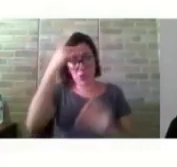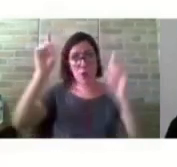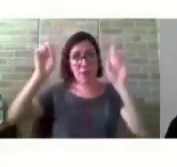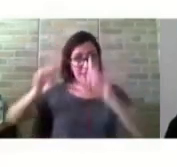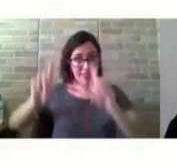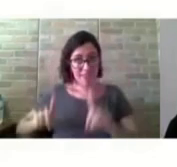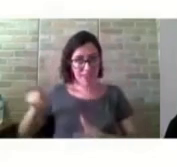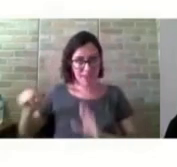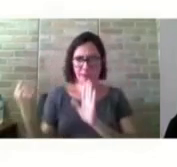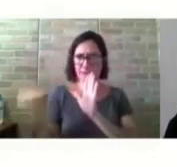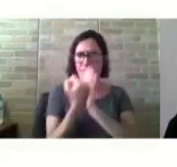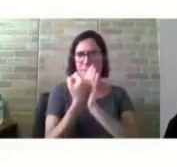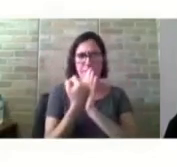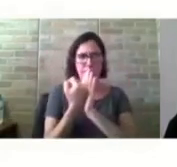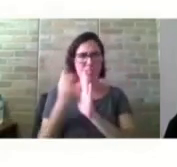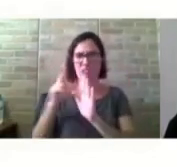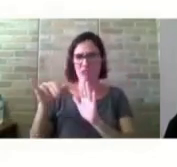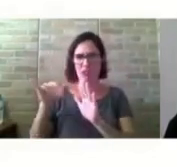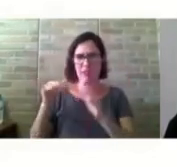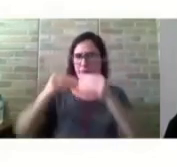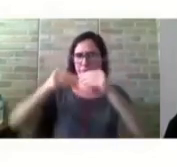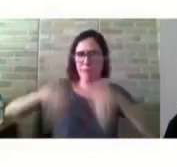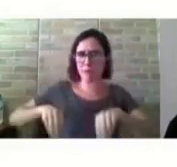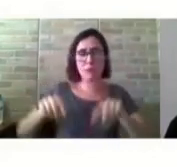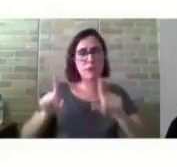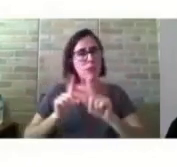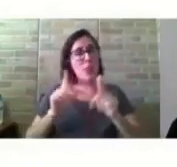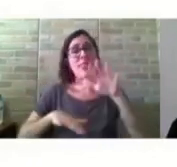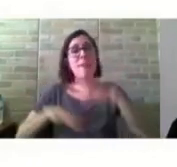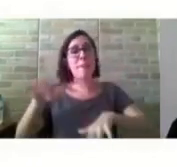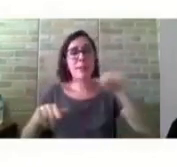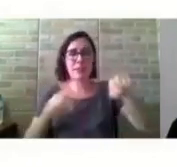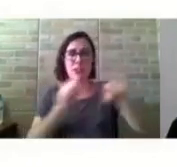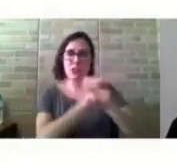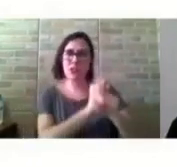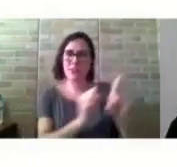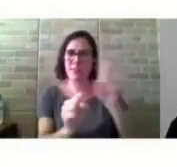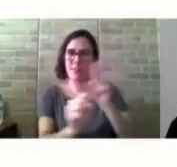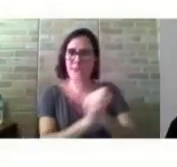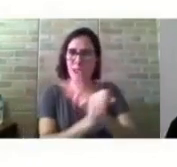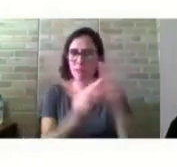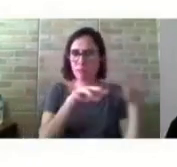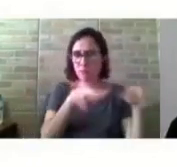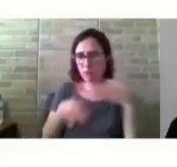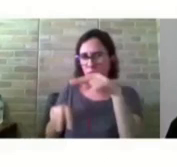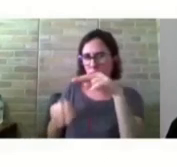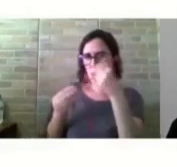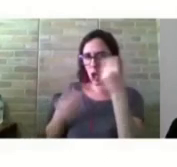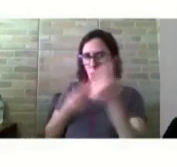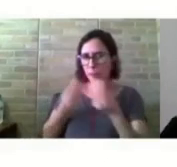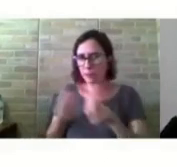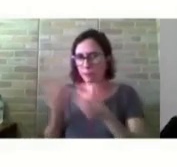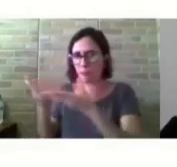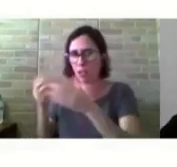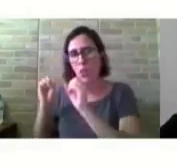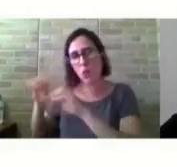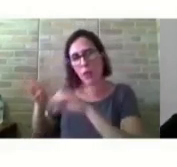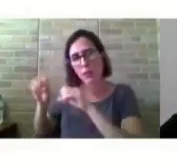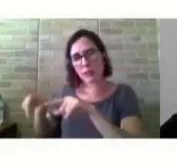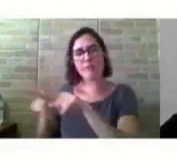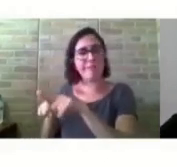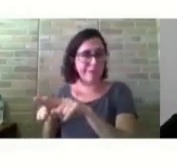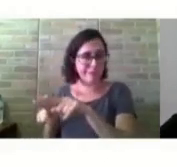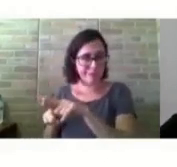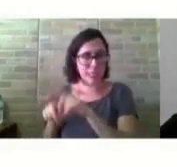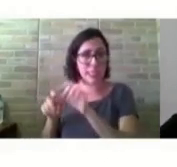pelo modo como a deficiência é significada, pelas formas de cuidado e educação recebidas e pelas experiências que